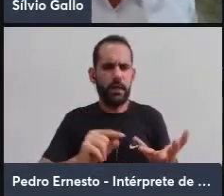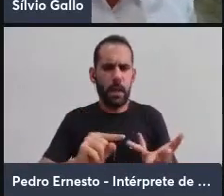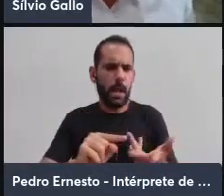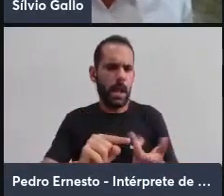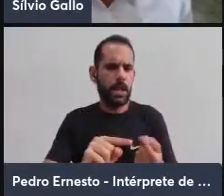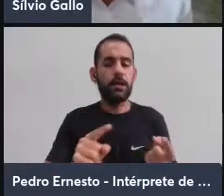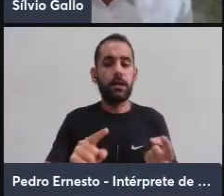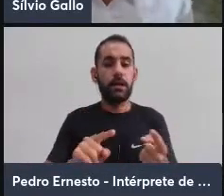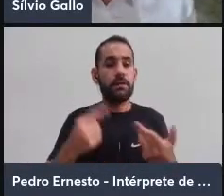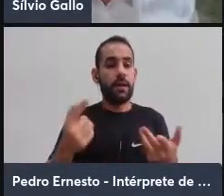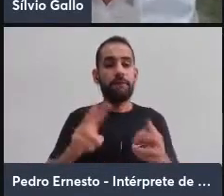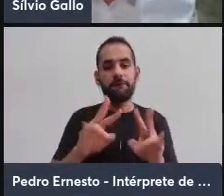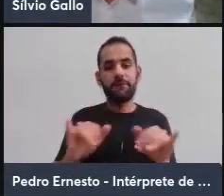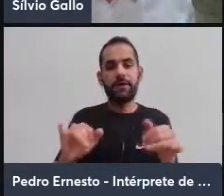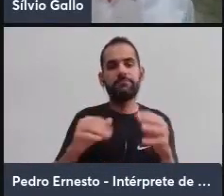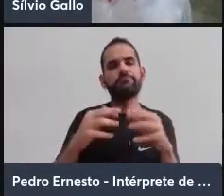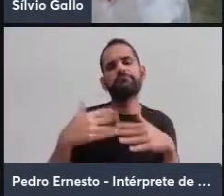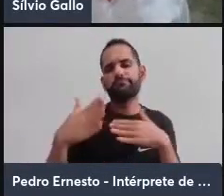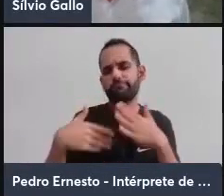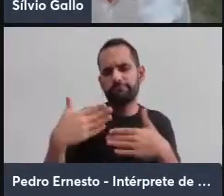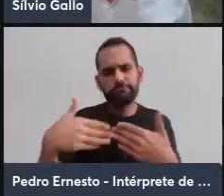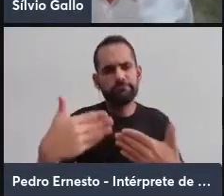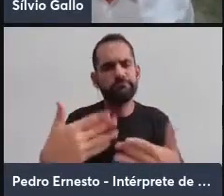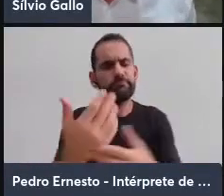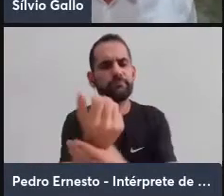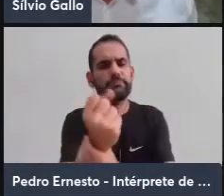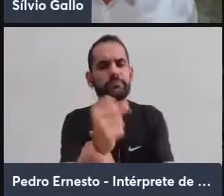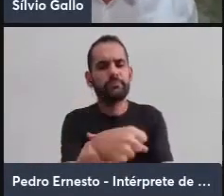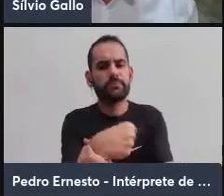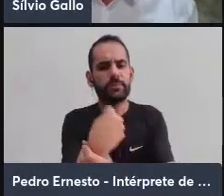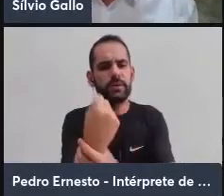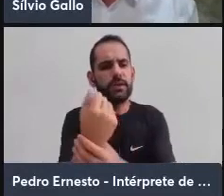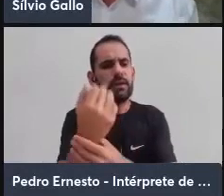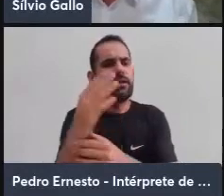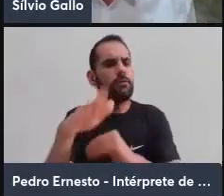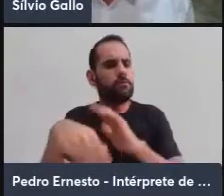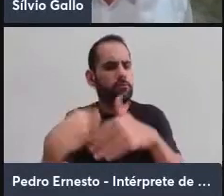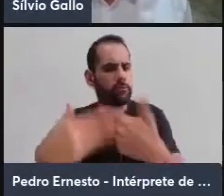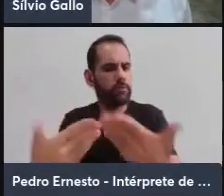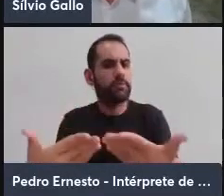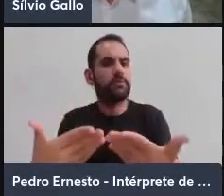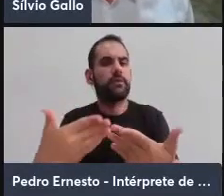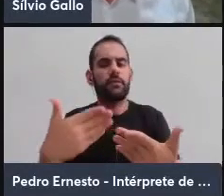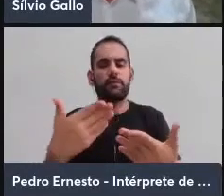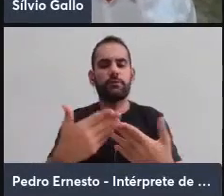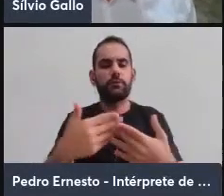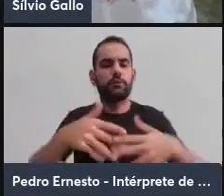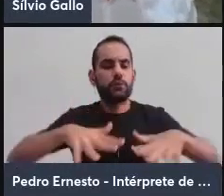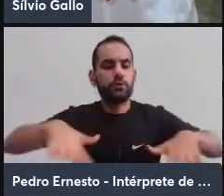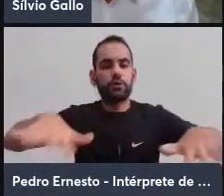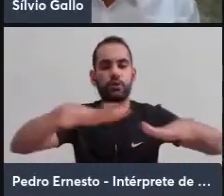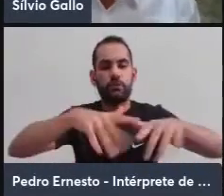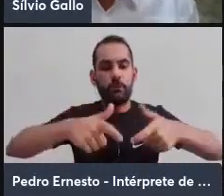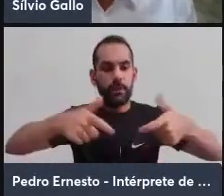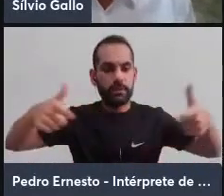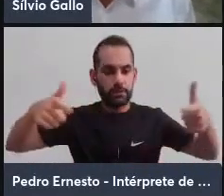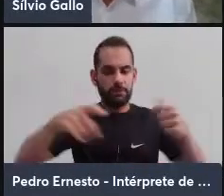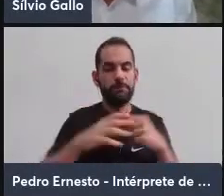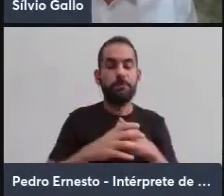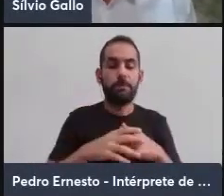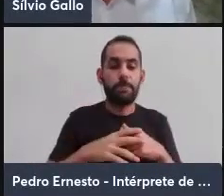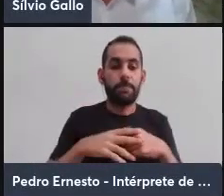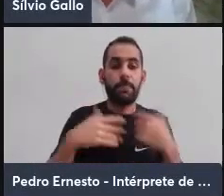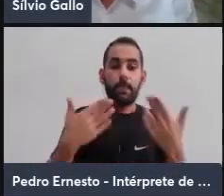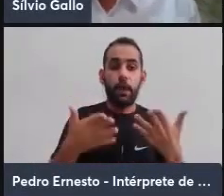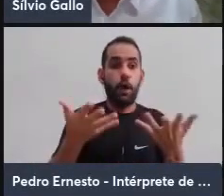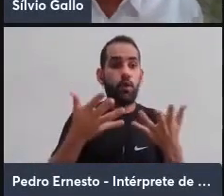e que vai ser reproduzido o tempo todo em torno dessa dimensão. No entanto, o que eu